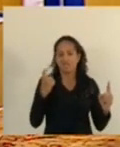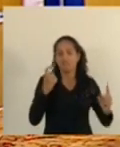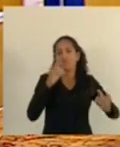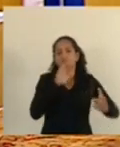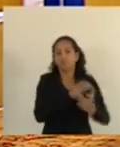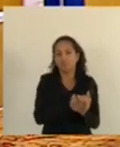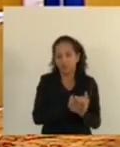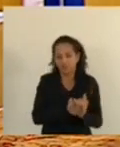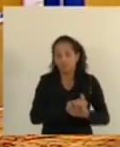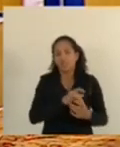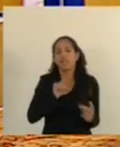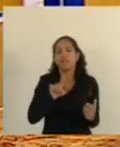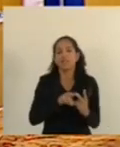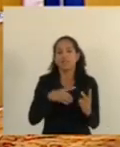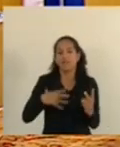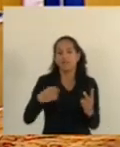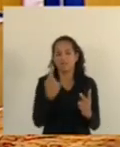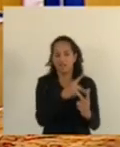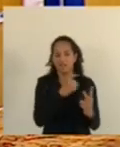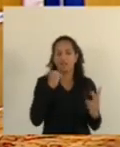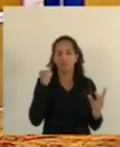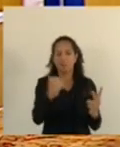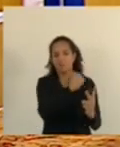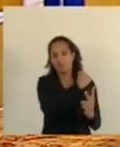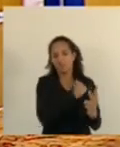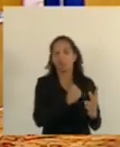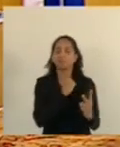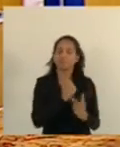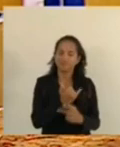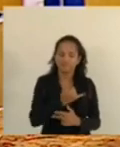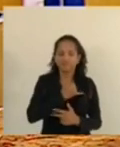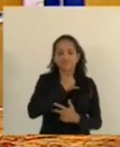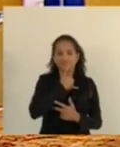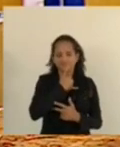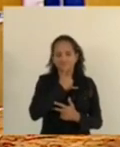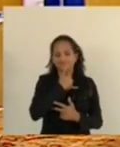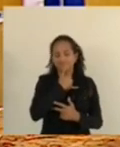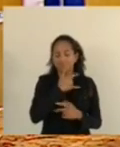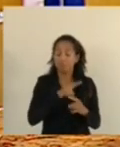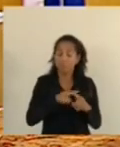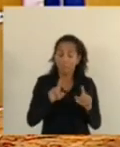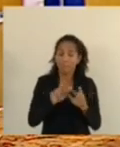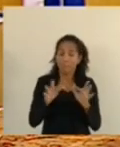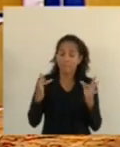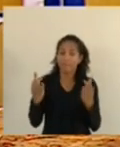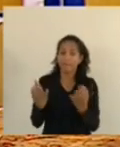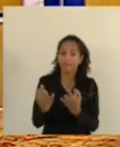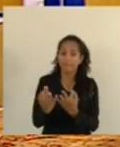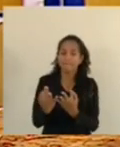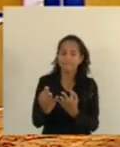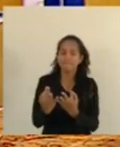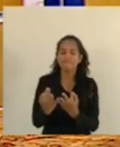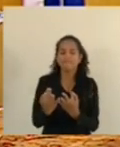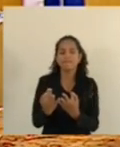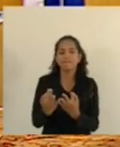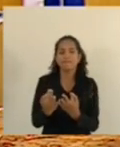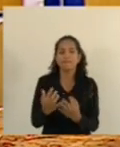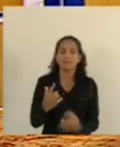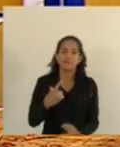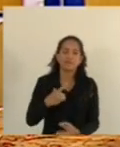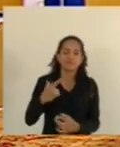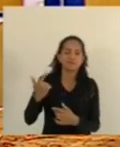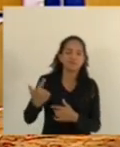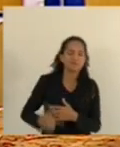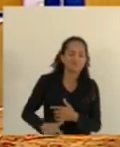Um fato lamentável. Mas a família, deputado Teodorico, teve que passar por mais um